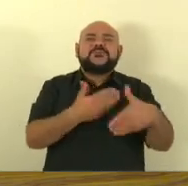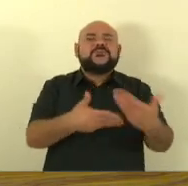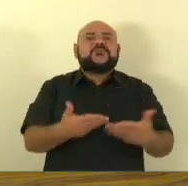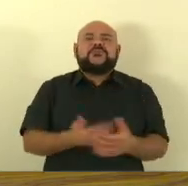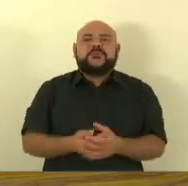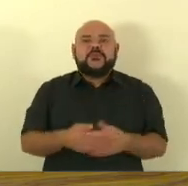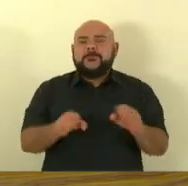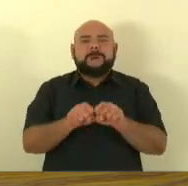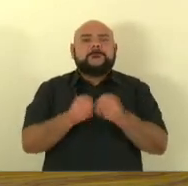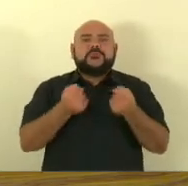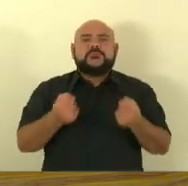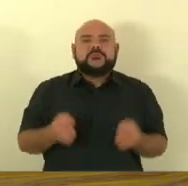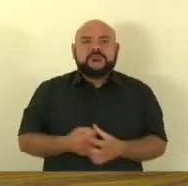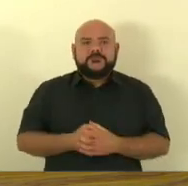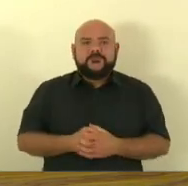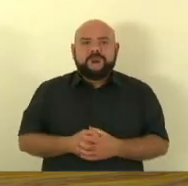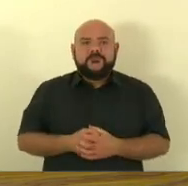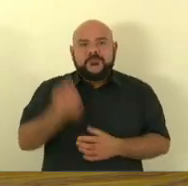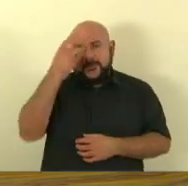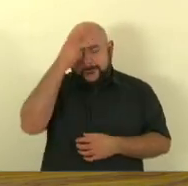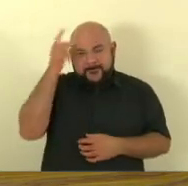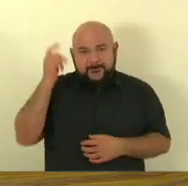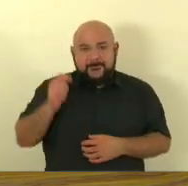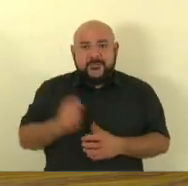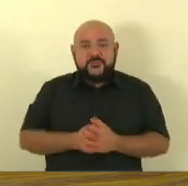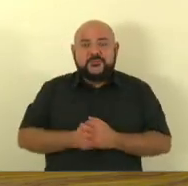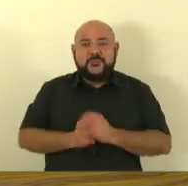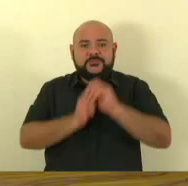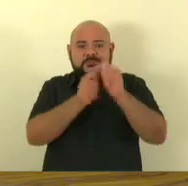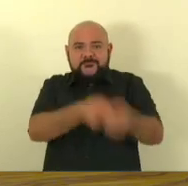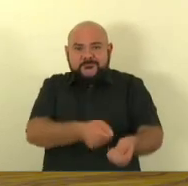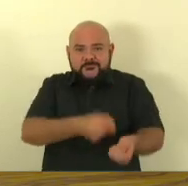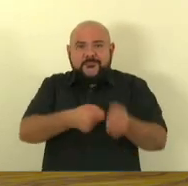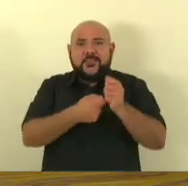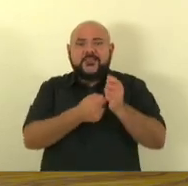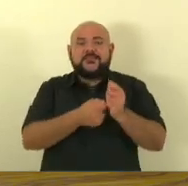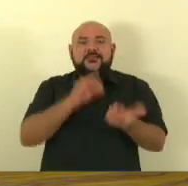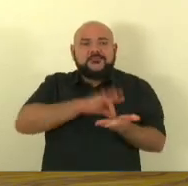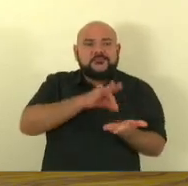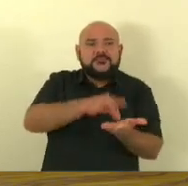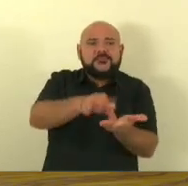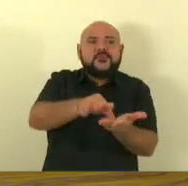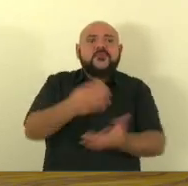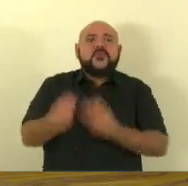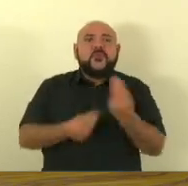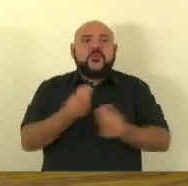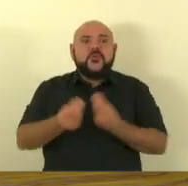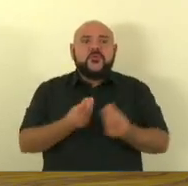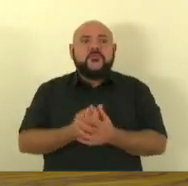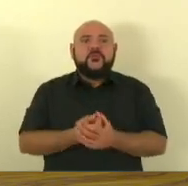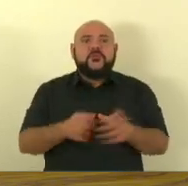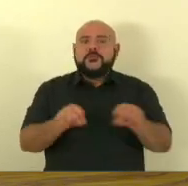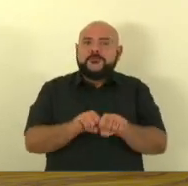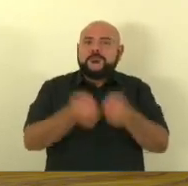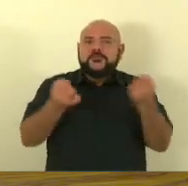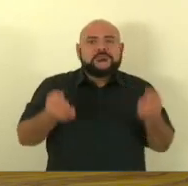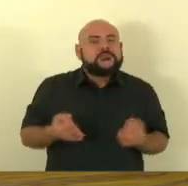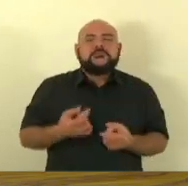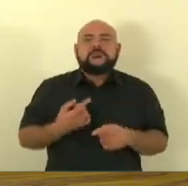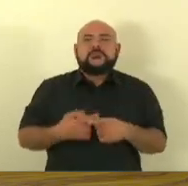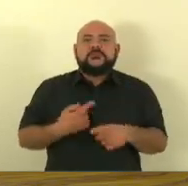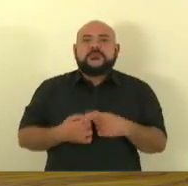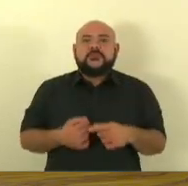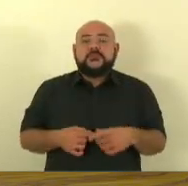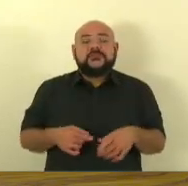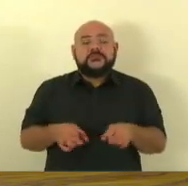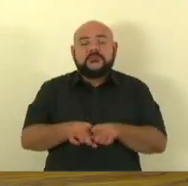pescadores esquece agricultura produção agrícola esquece só se for orgânico é só o pessoal do arroz orgânico do MST que